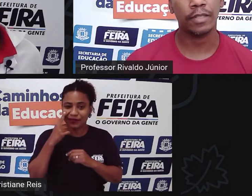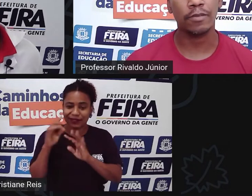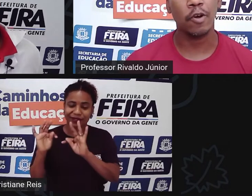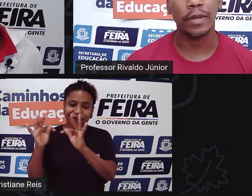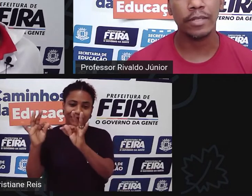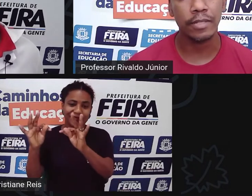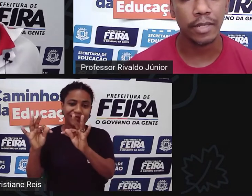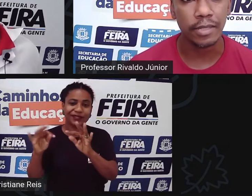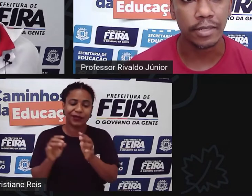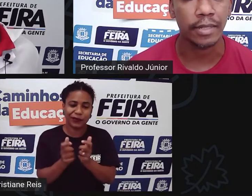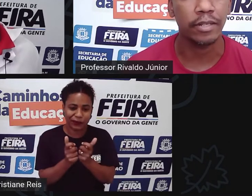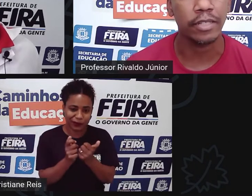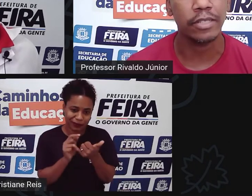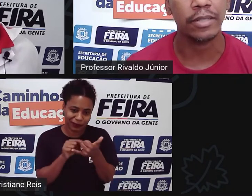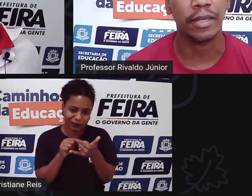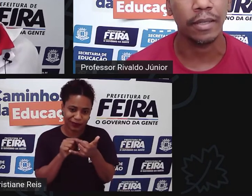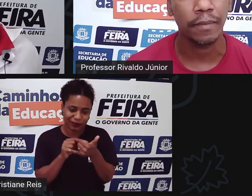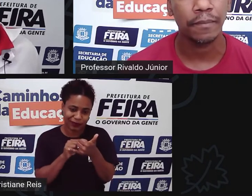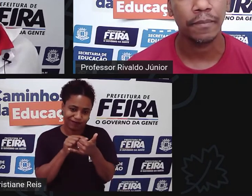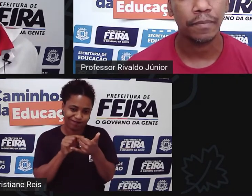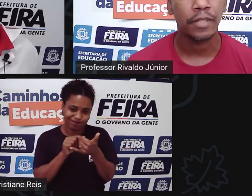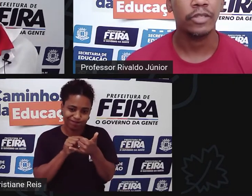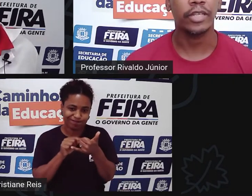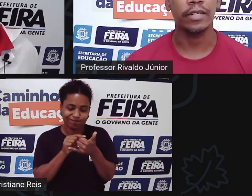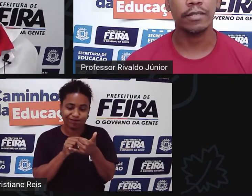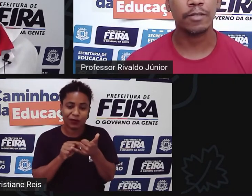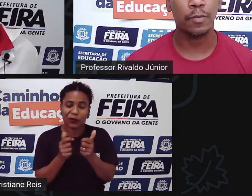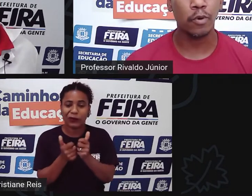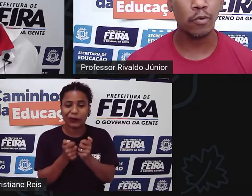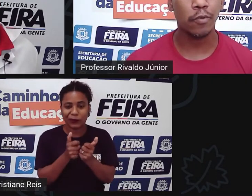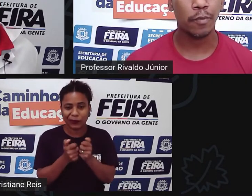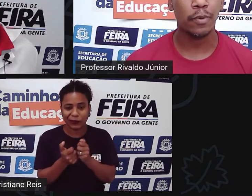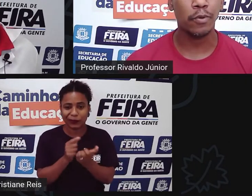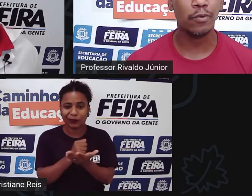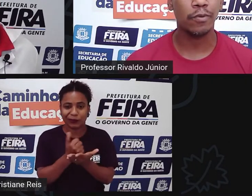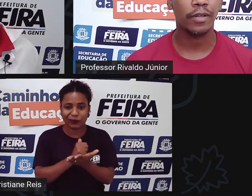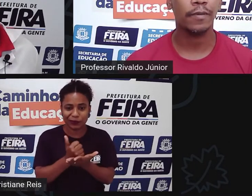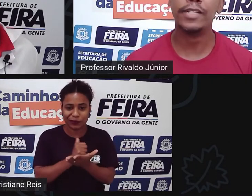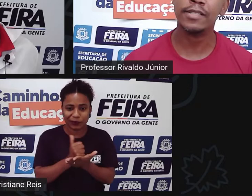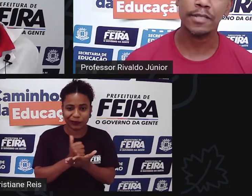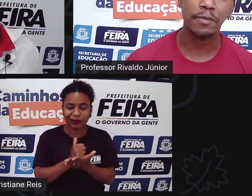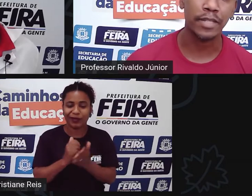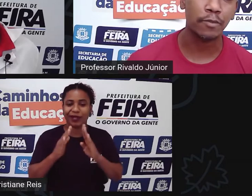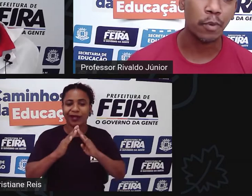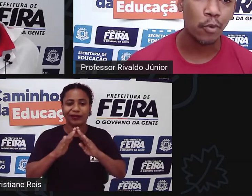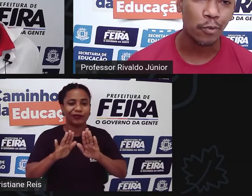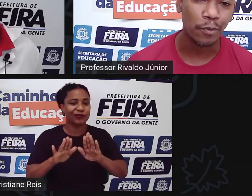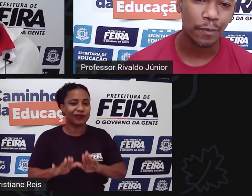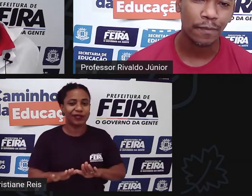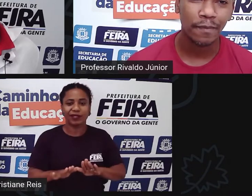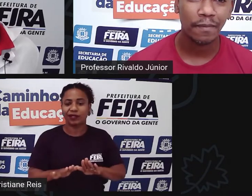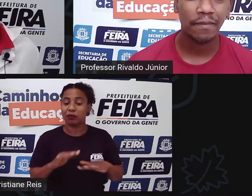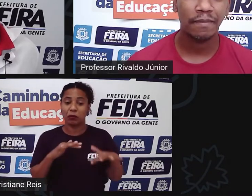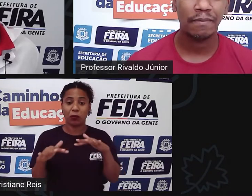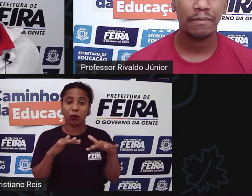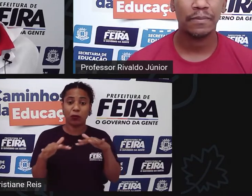transformando esse cenário que a gente tem de crianças pouco, crianças que se mexem pouco.